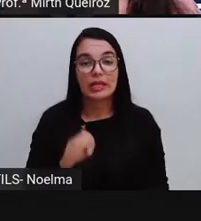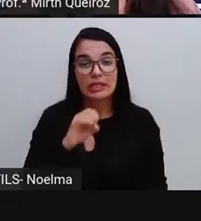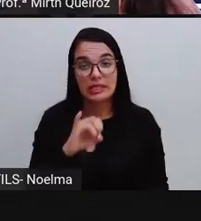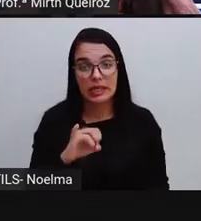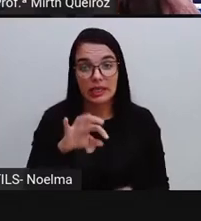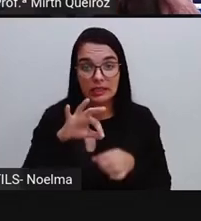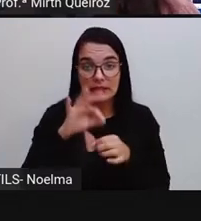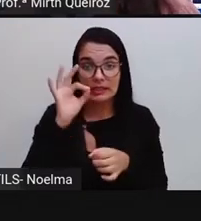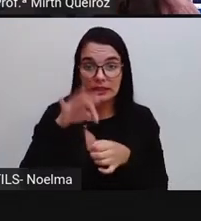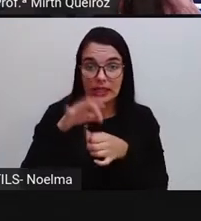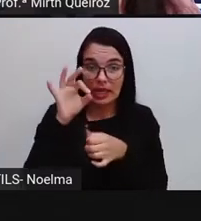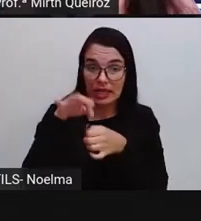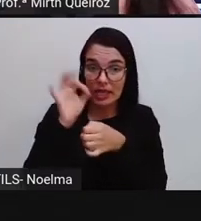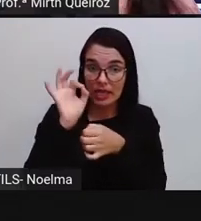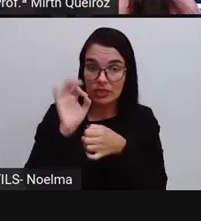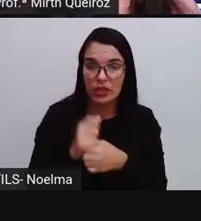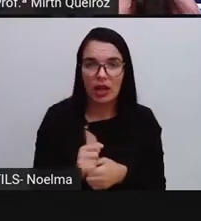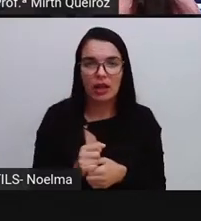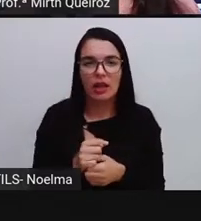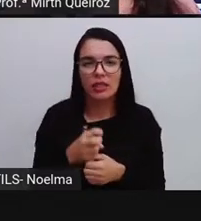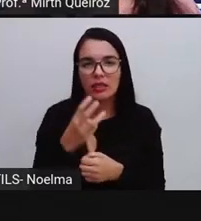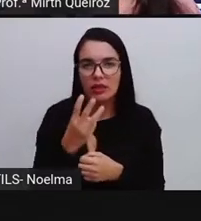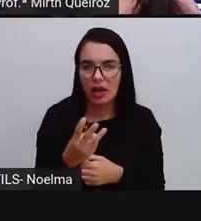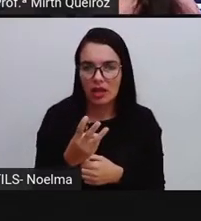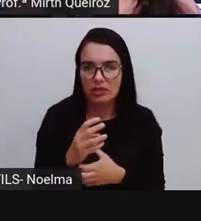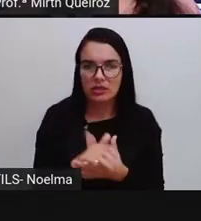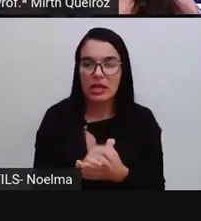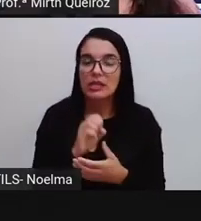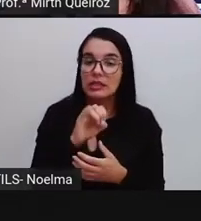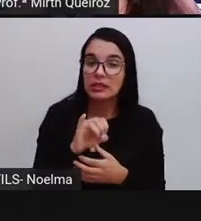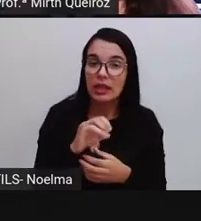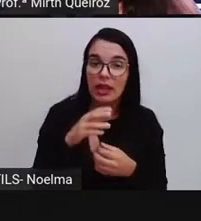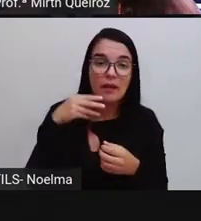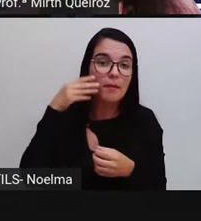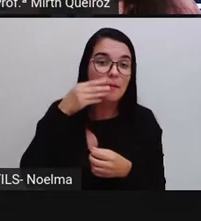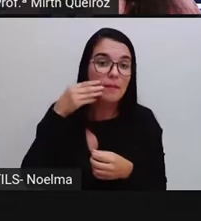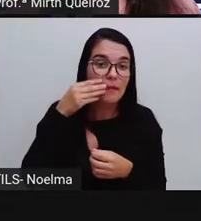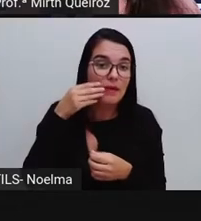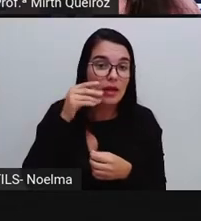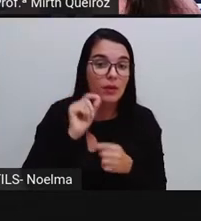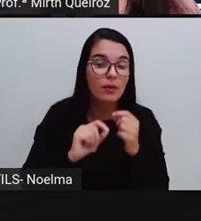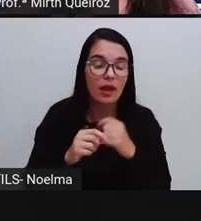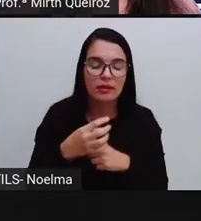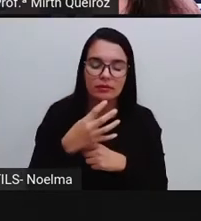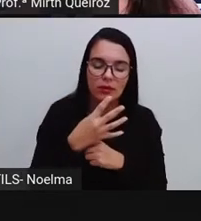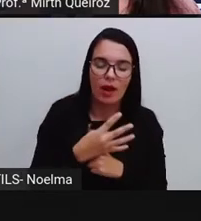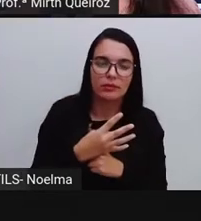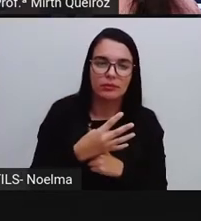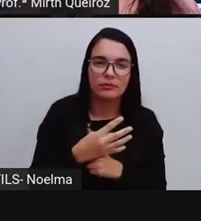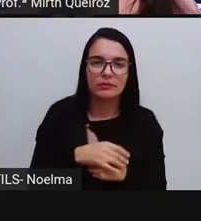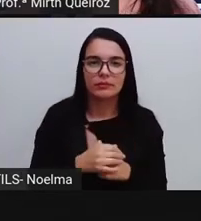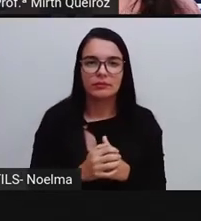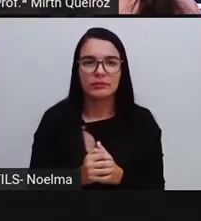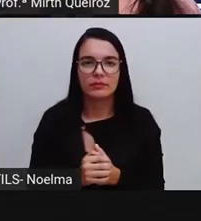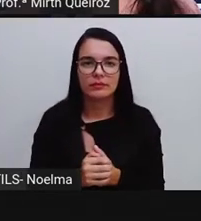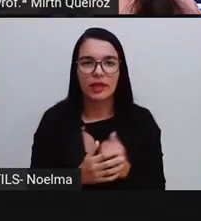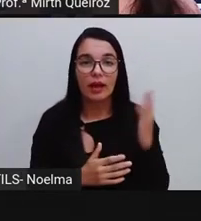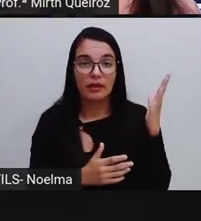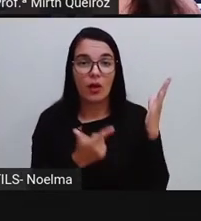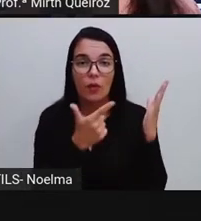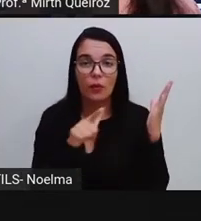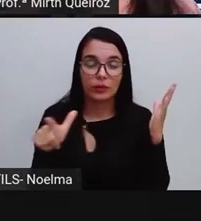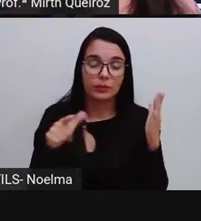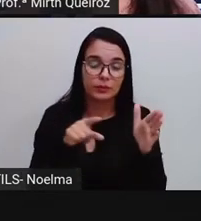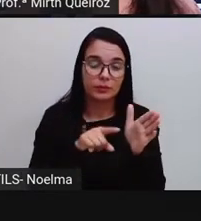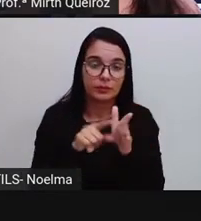três em doze. Se fosse de caramelo, quatro em doze. Certo? Em uma sala de aula